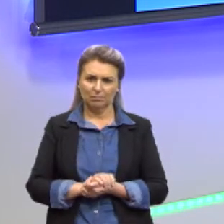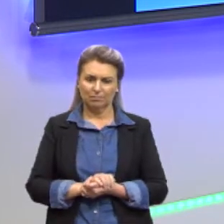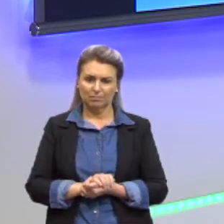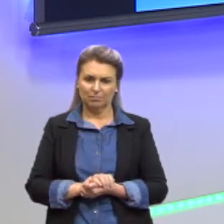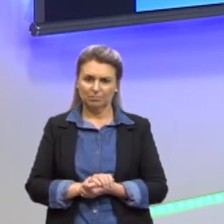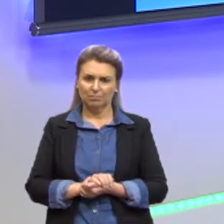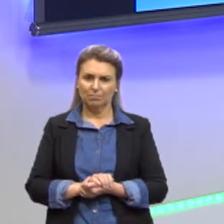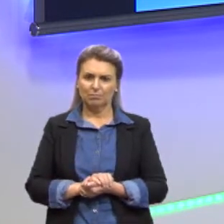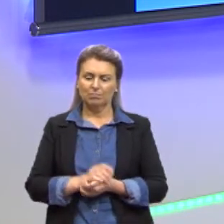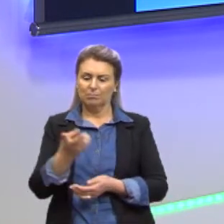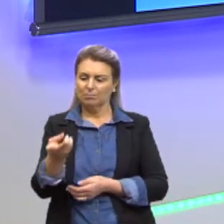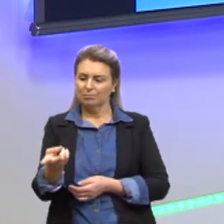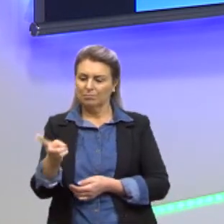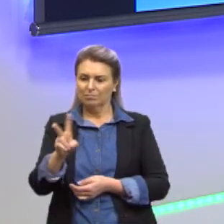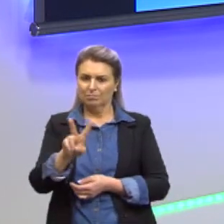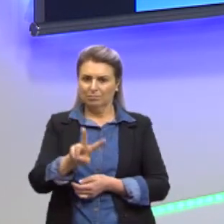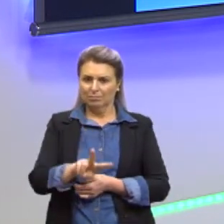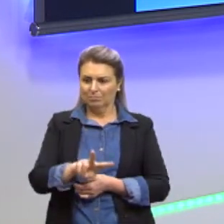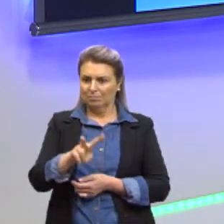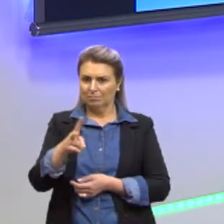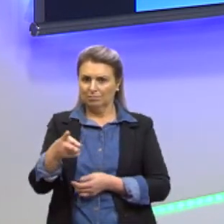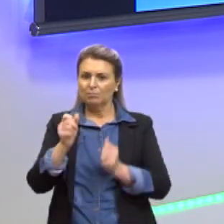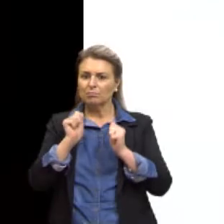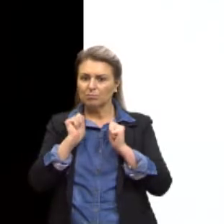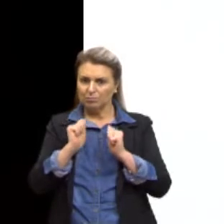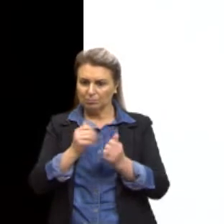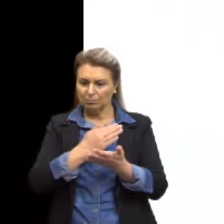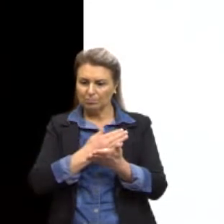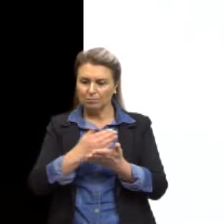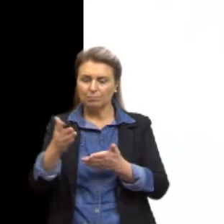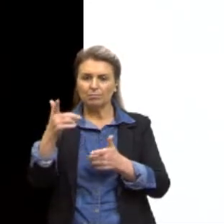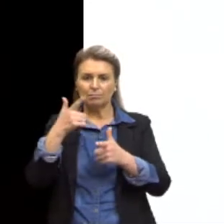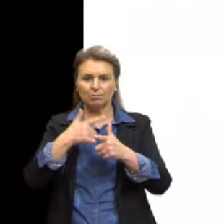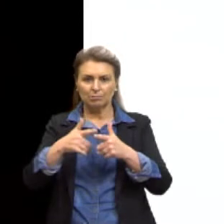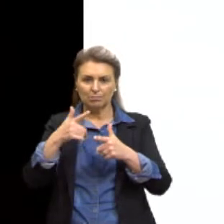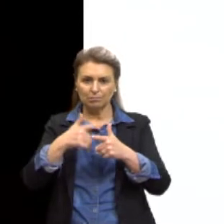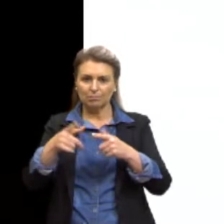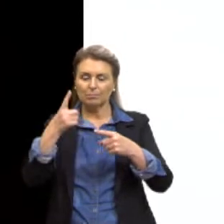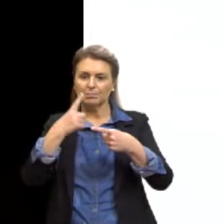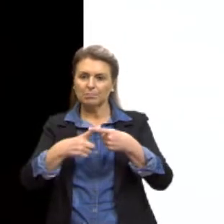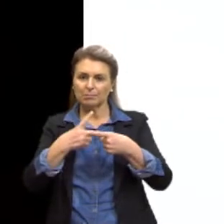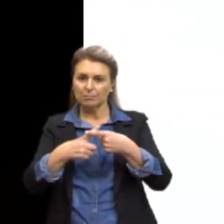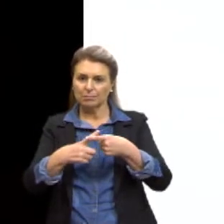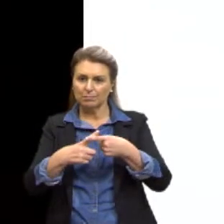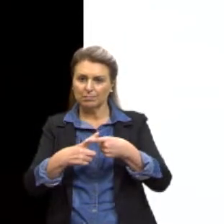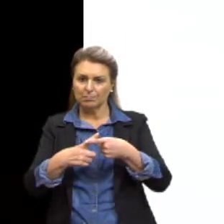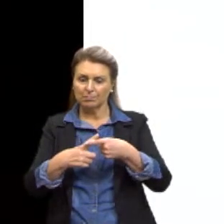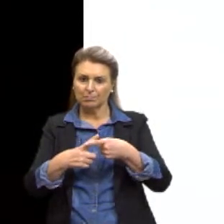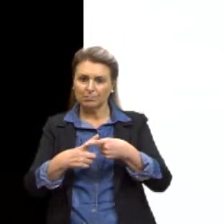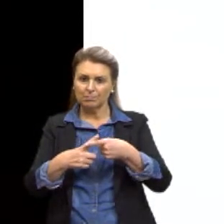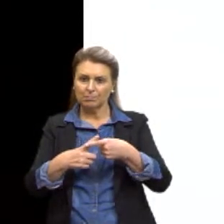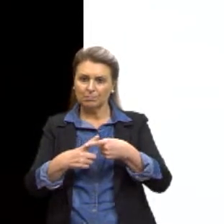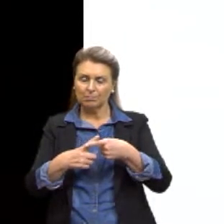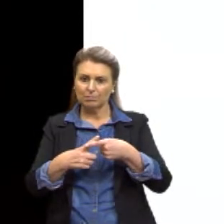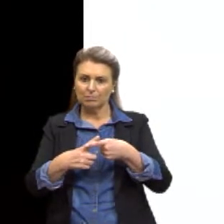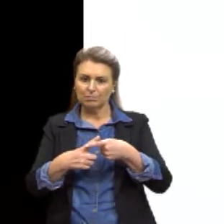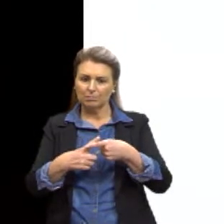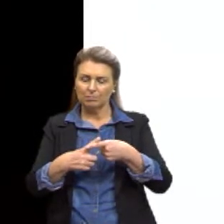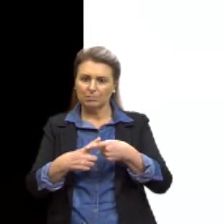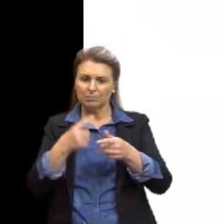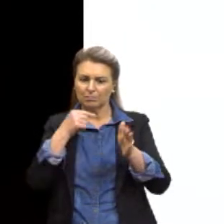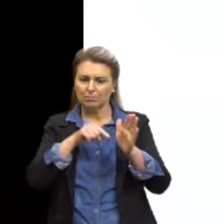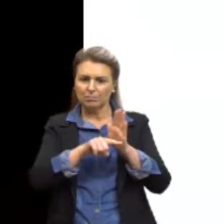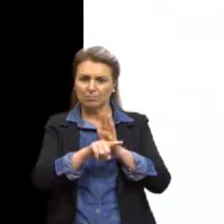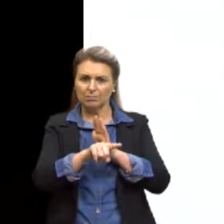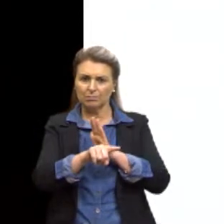O autotransplante pode causar problemas. Isso por quê? Deixa eu ver, a pergunta estava lá